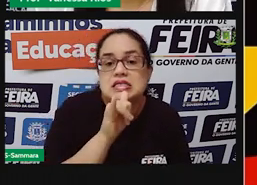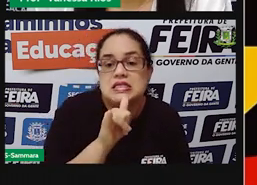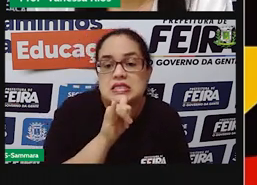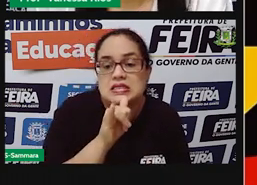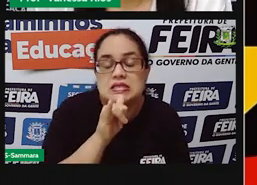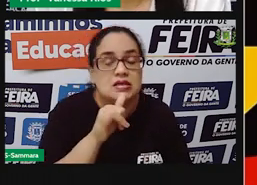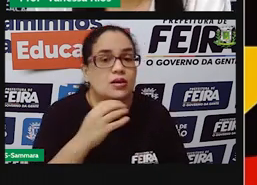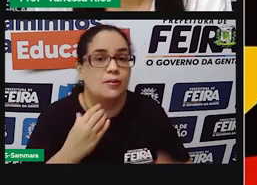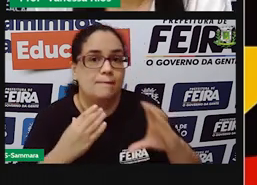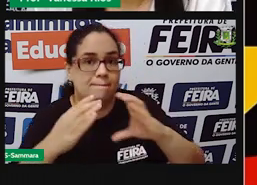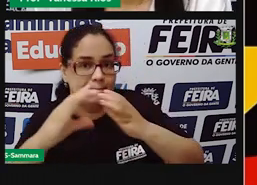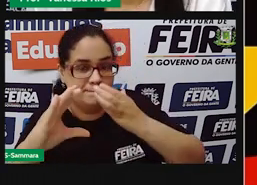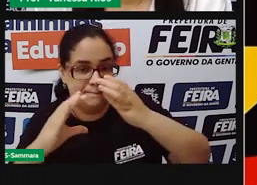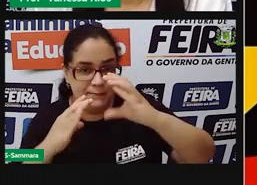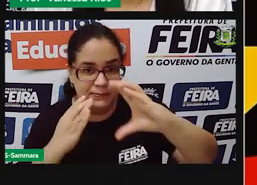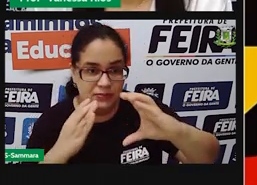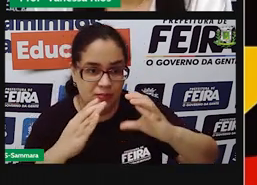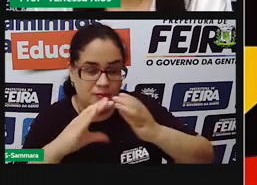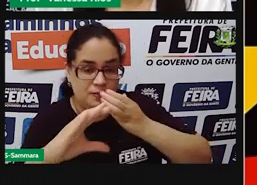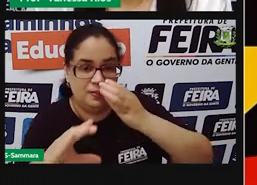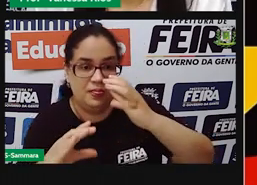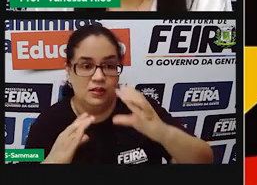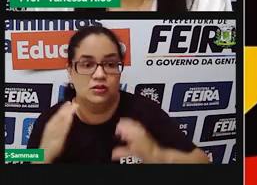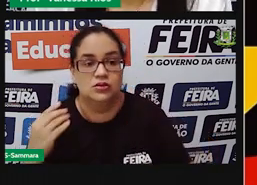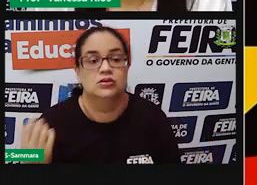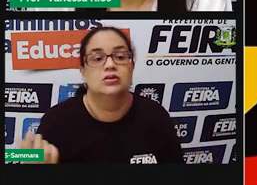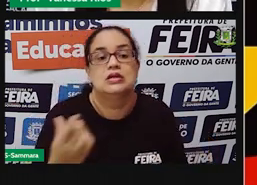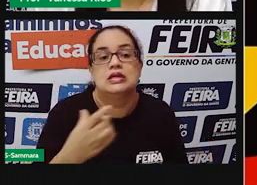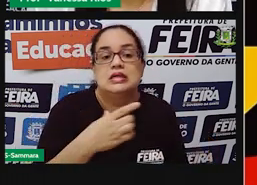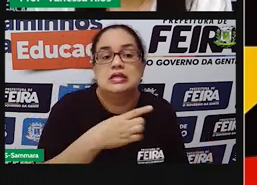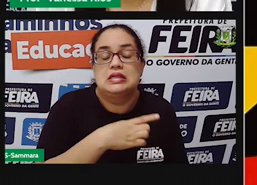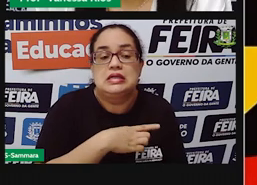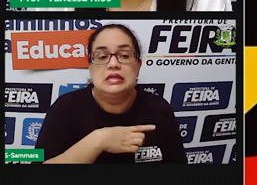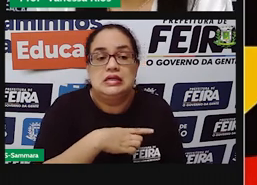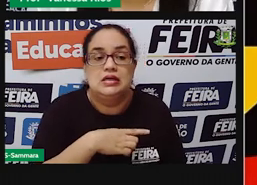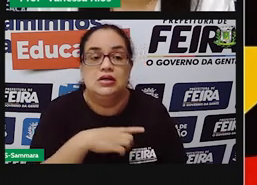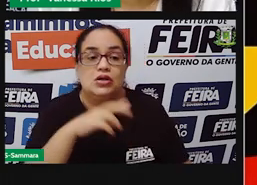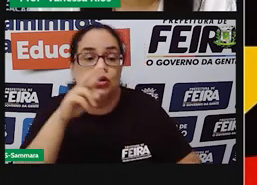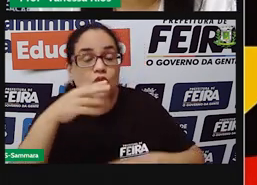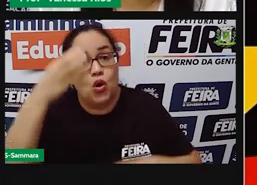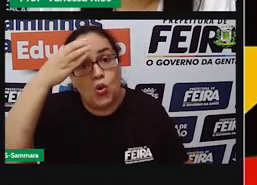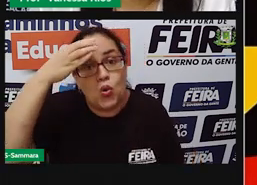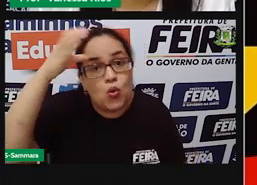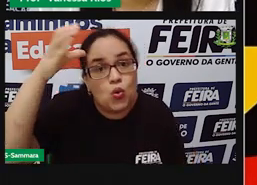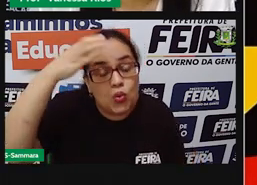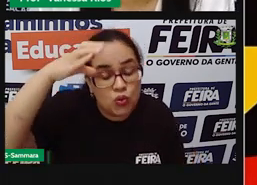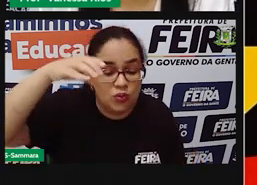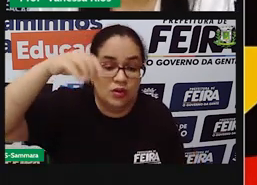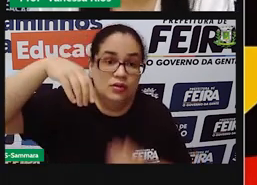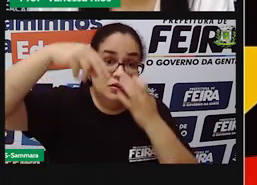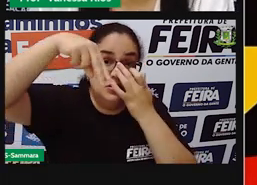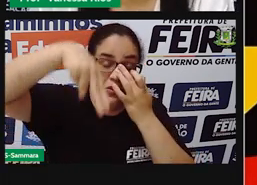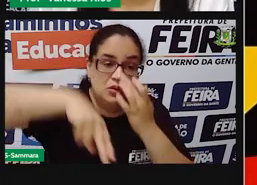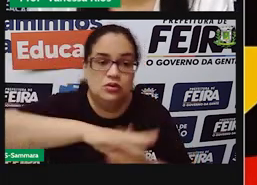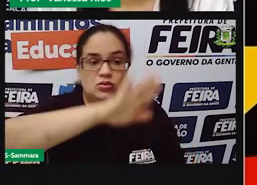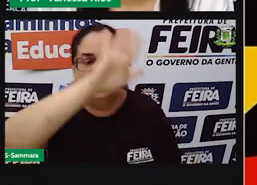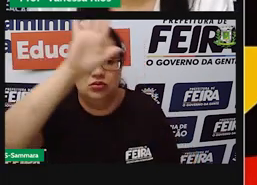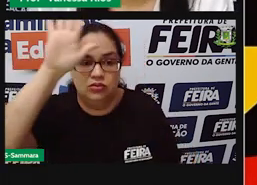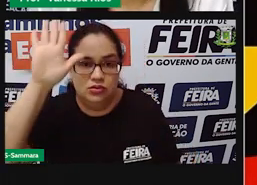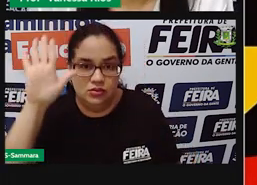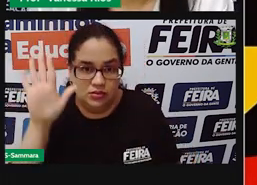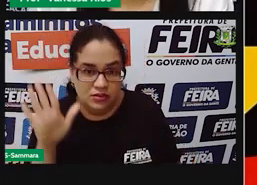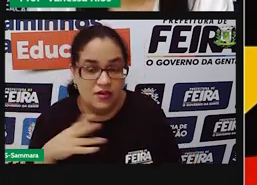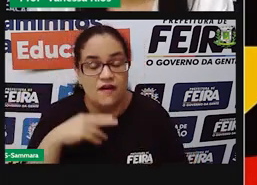cantor, de compositor, que grata aí os ritmos relacionados à cultura nordestina e principalmente aí